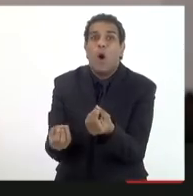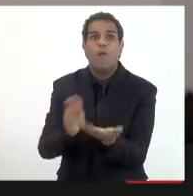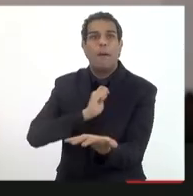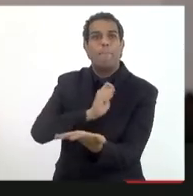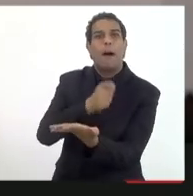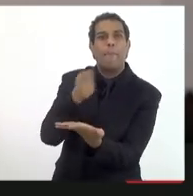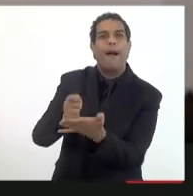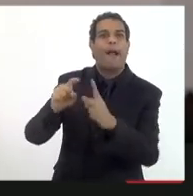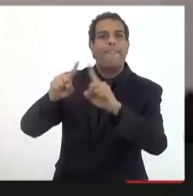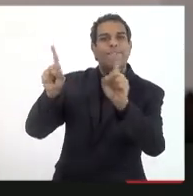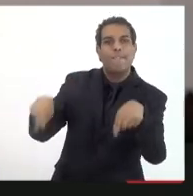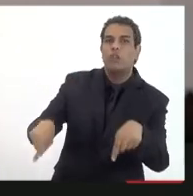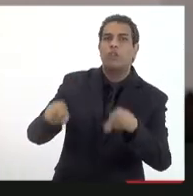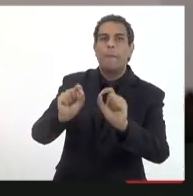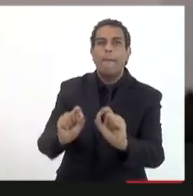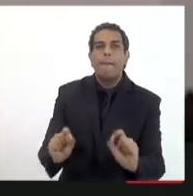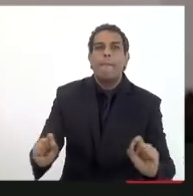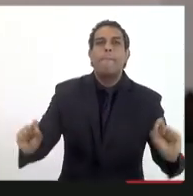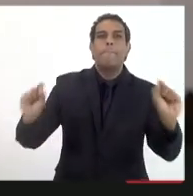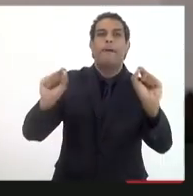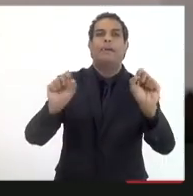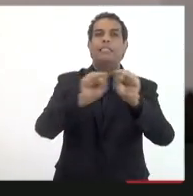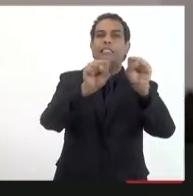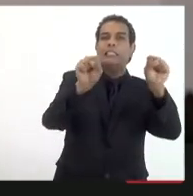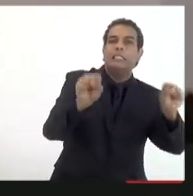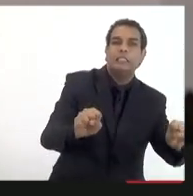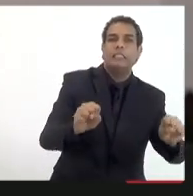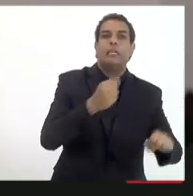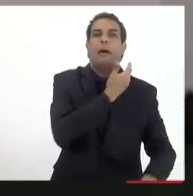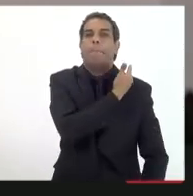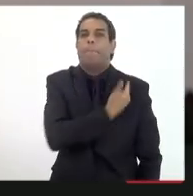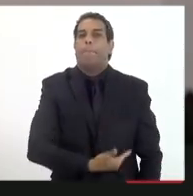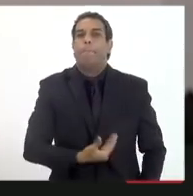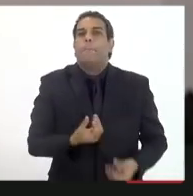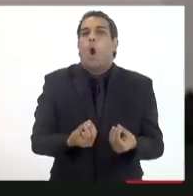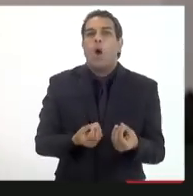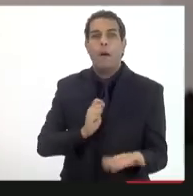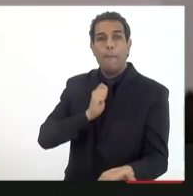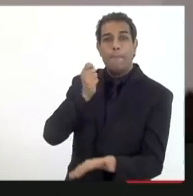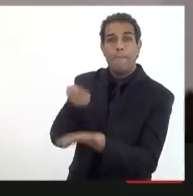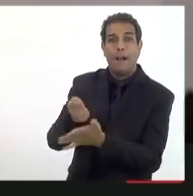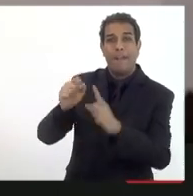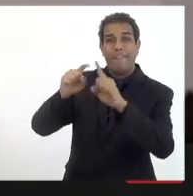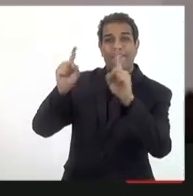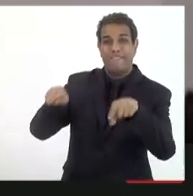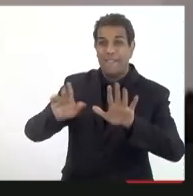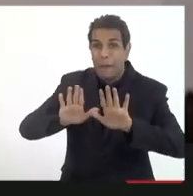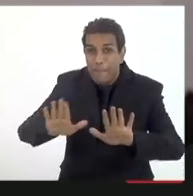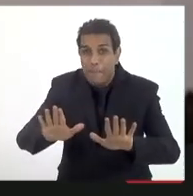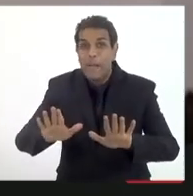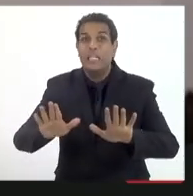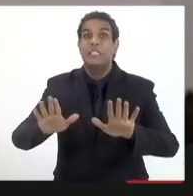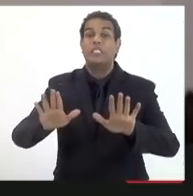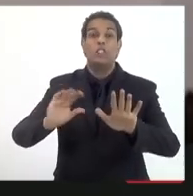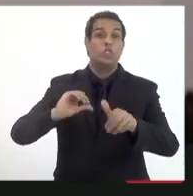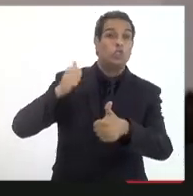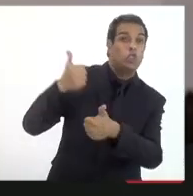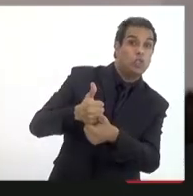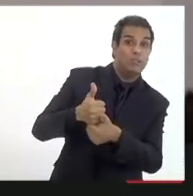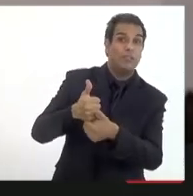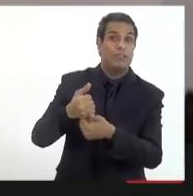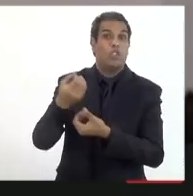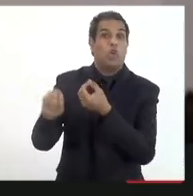sempre vejo pessoas em vários lugares da estrutura e da máquina mas eu acho que para não abrir brecha e não haver substituição de